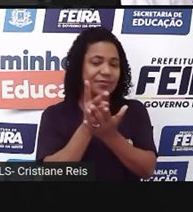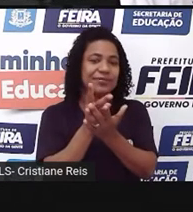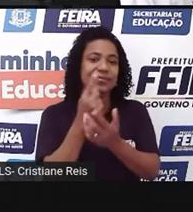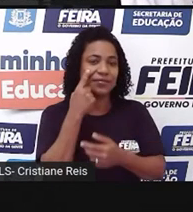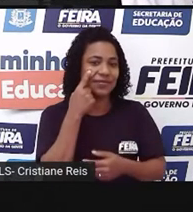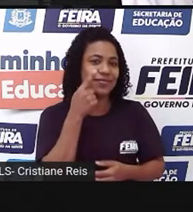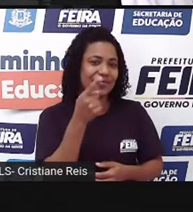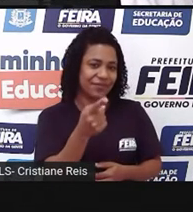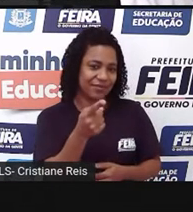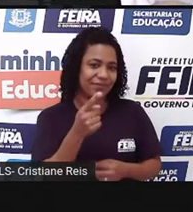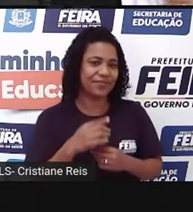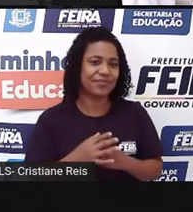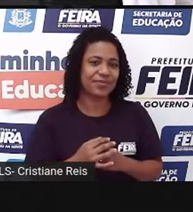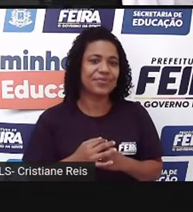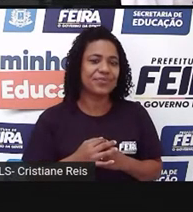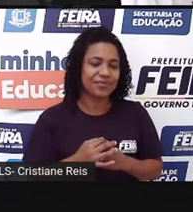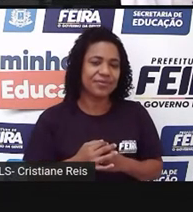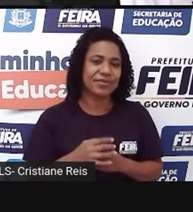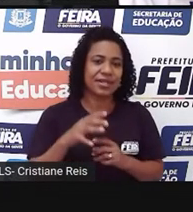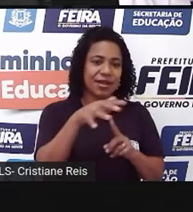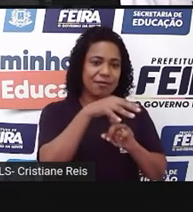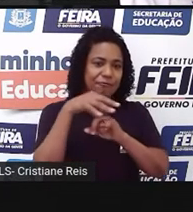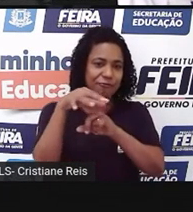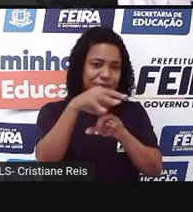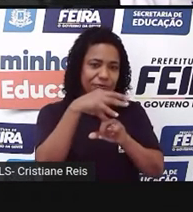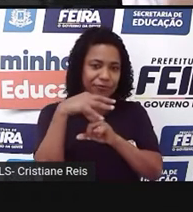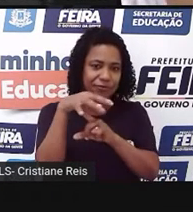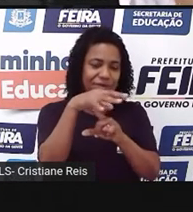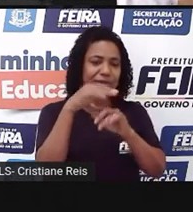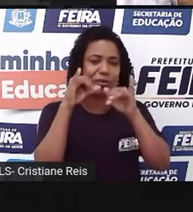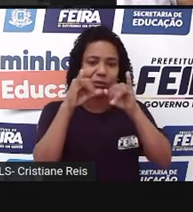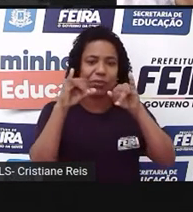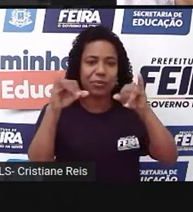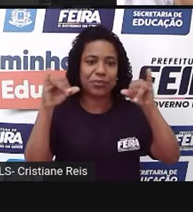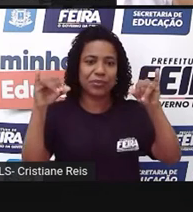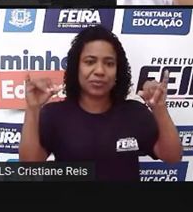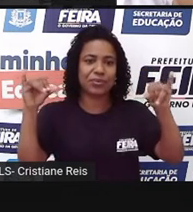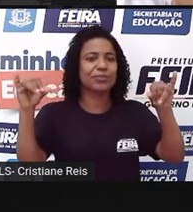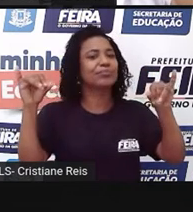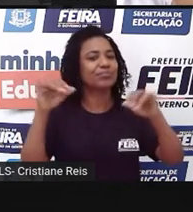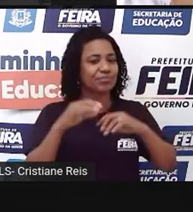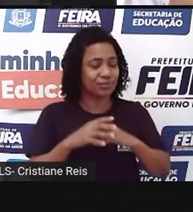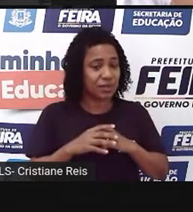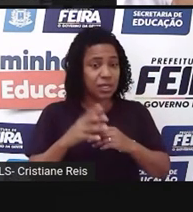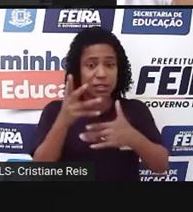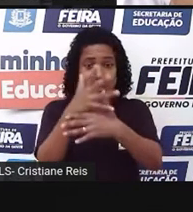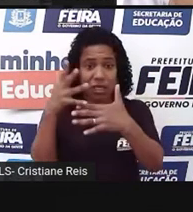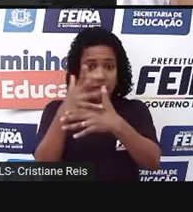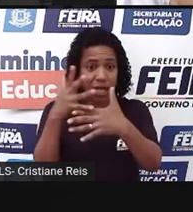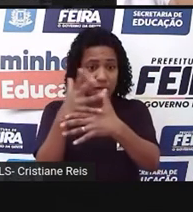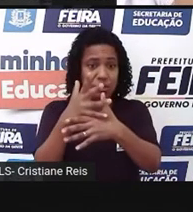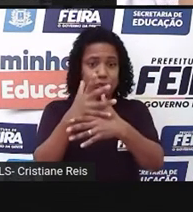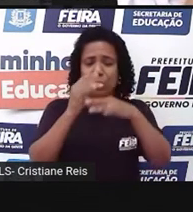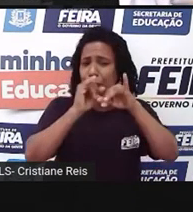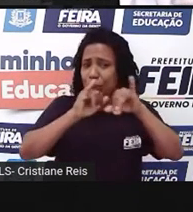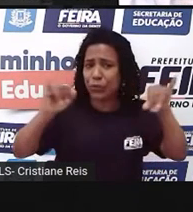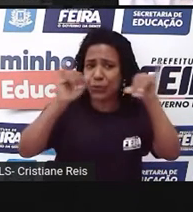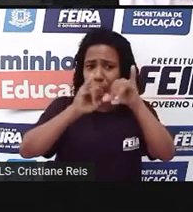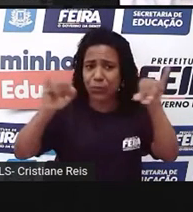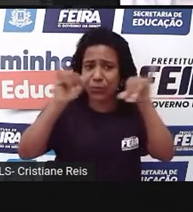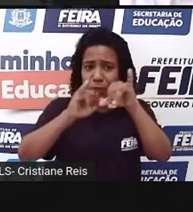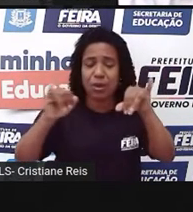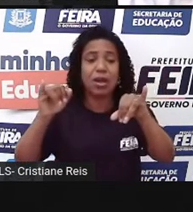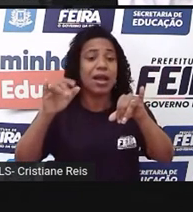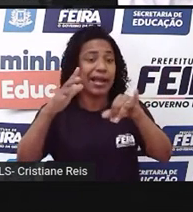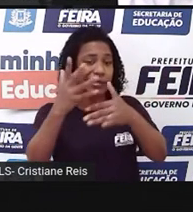Essa feira tem toda uma divulgação pela cidade e vem gente de vários cantos para poder, né? Ver